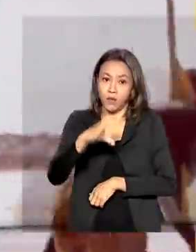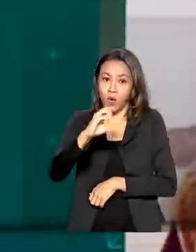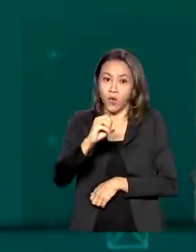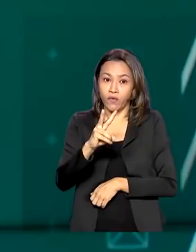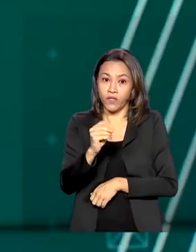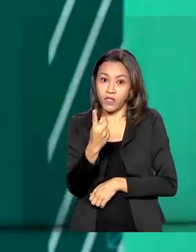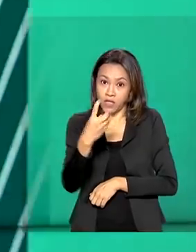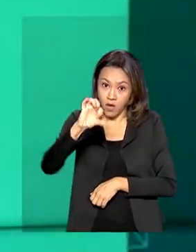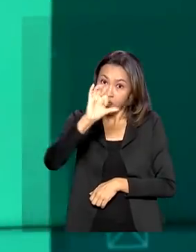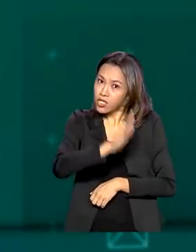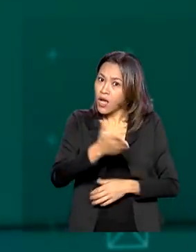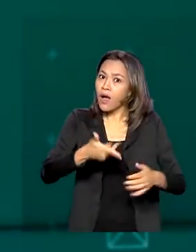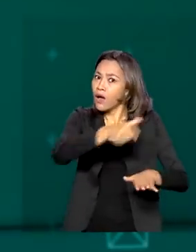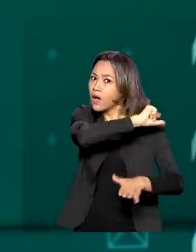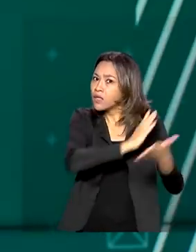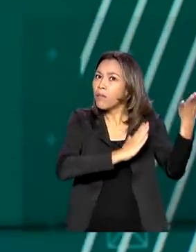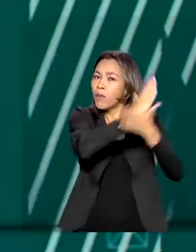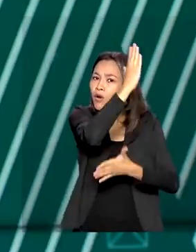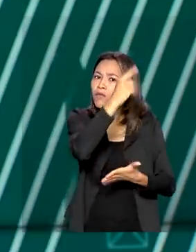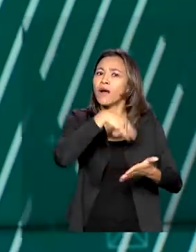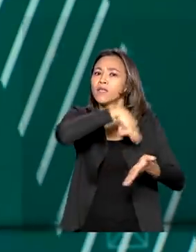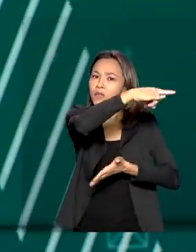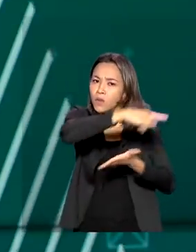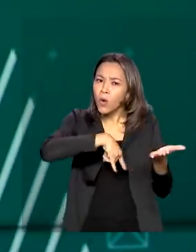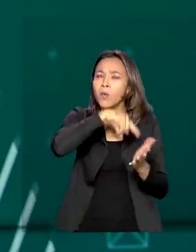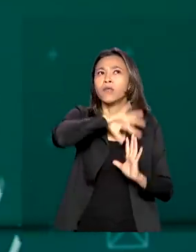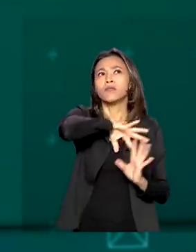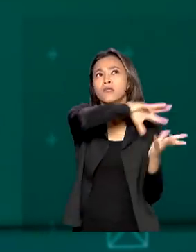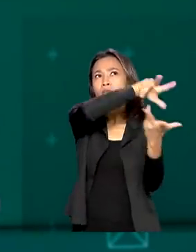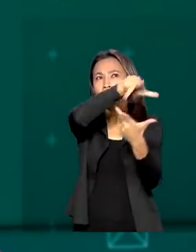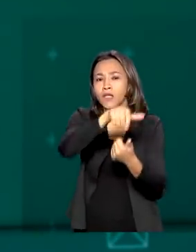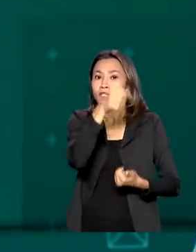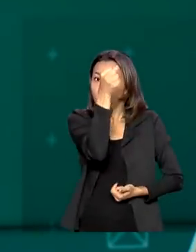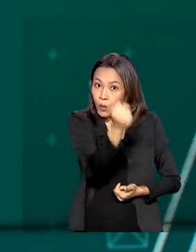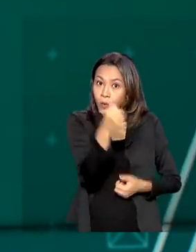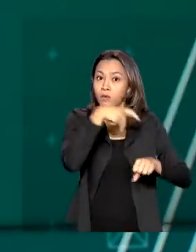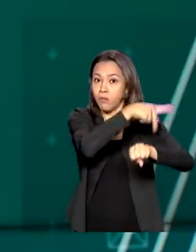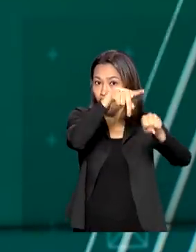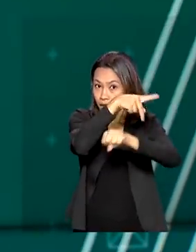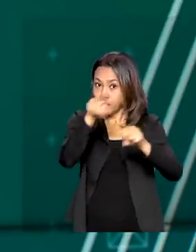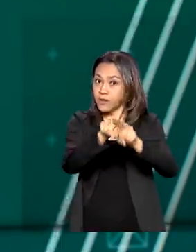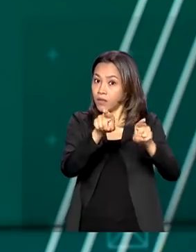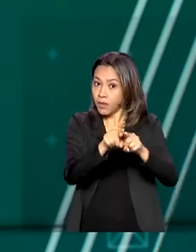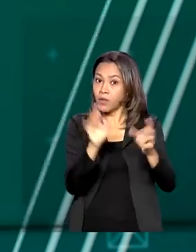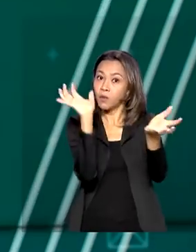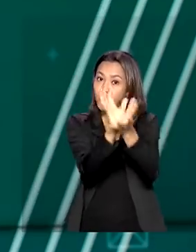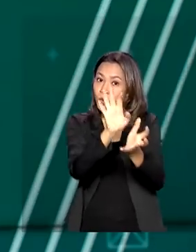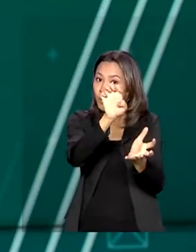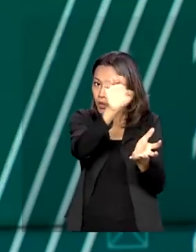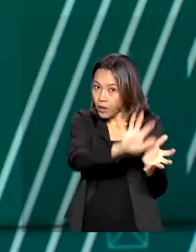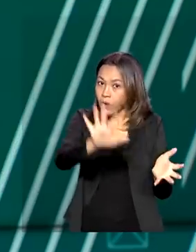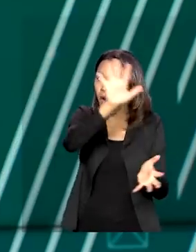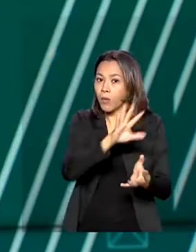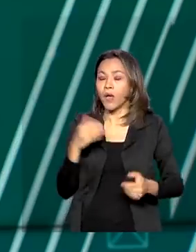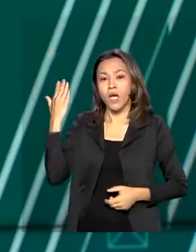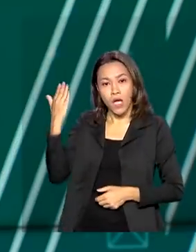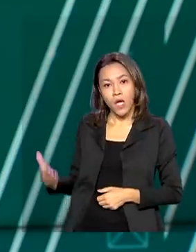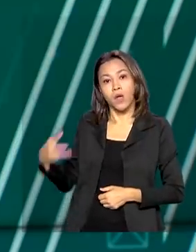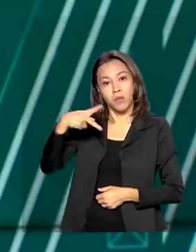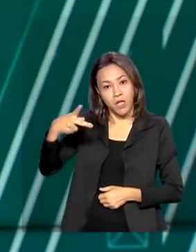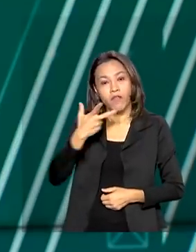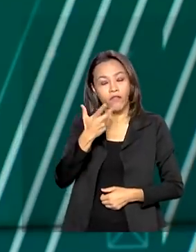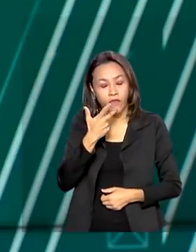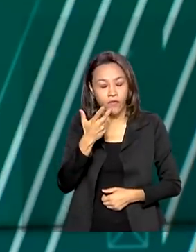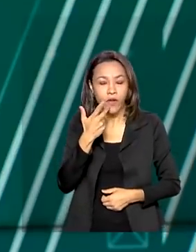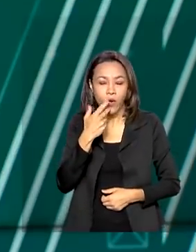sido aprovadas em órgãos regulatórios de oito países e da União Europeia. Antônio Barra Torres deu a declaração na saída do